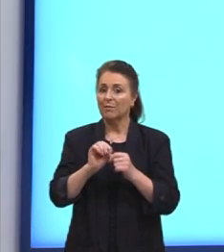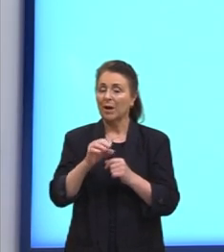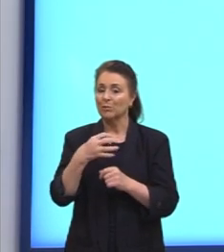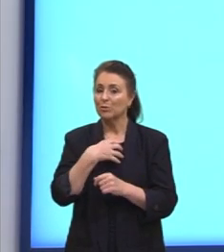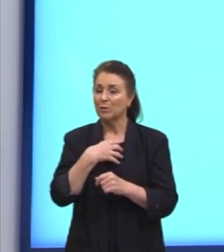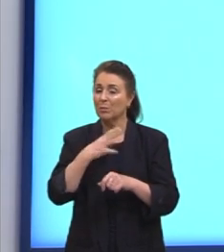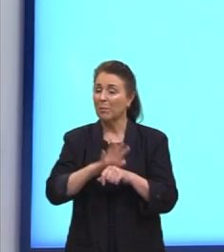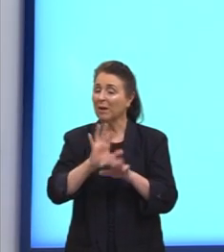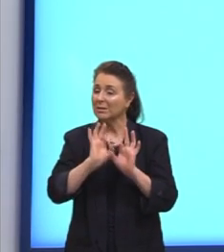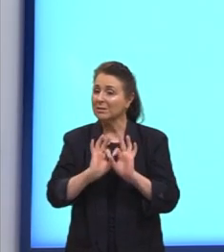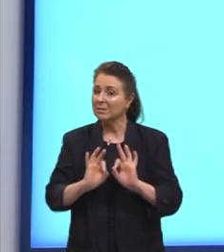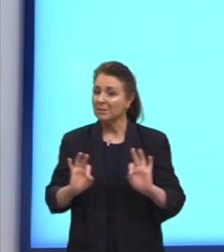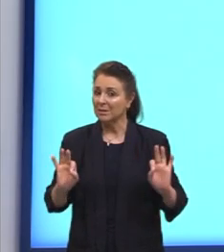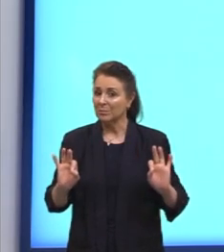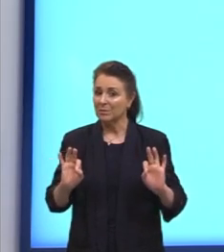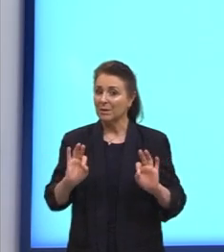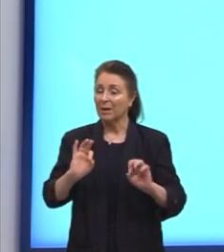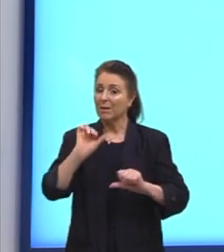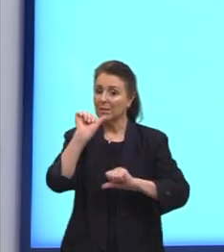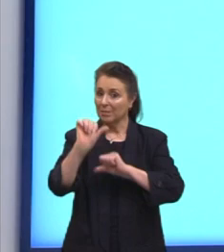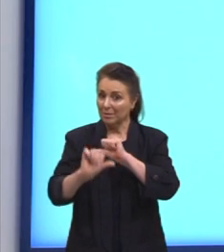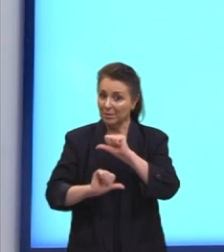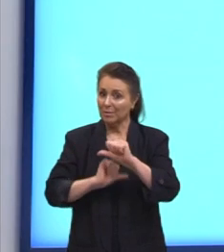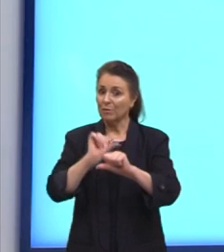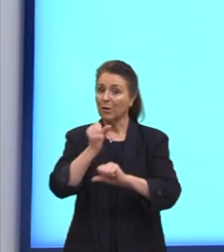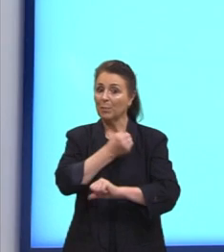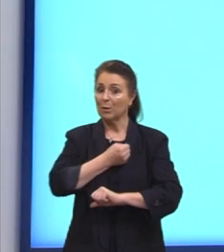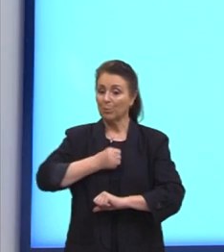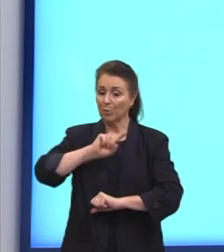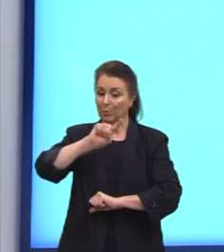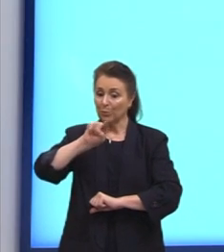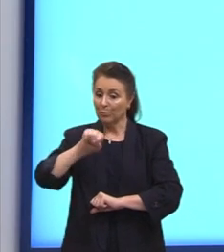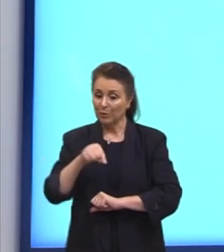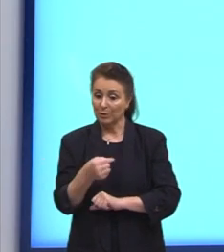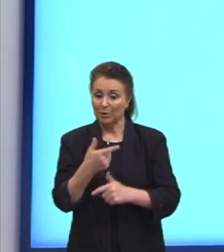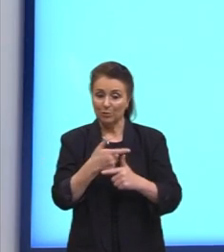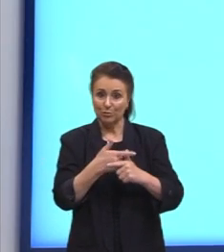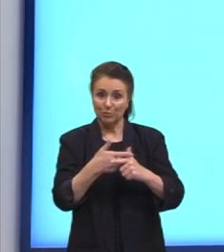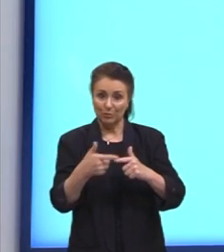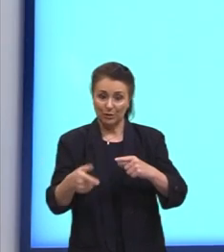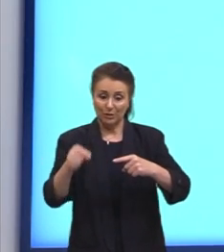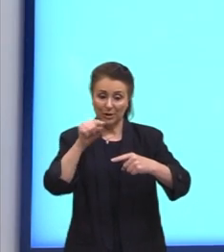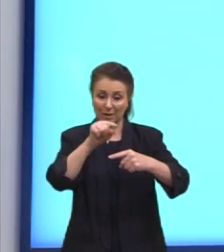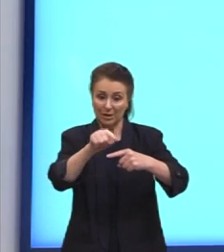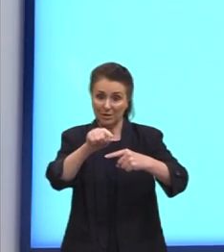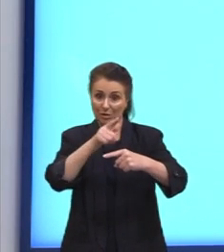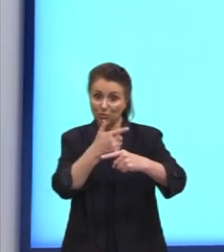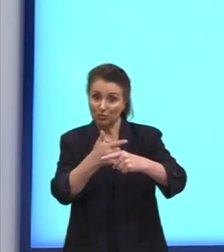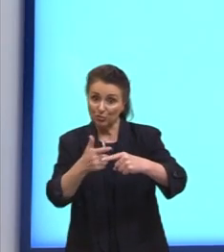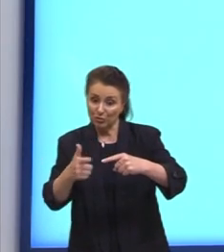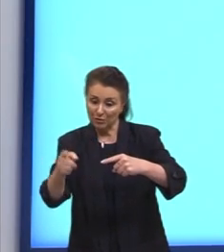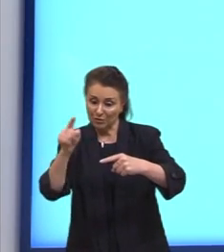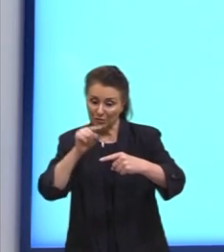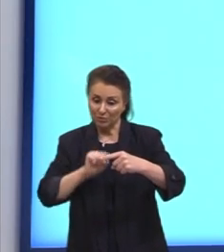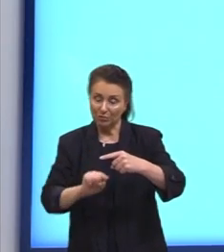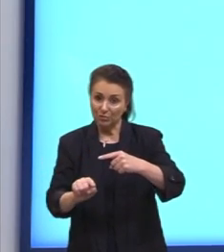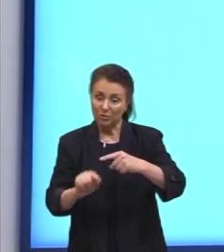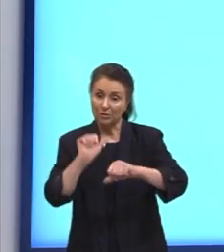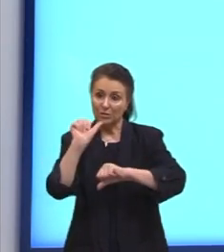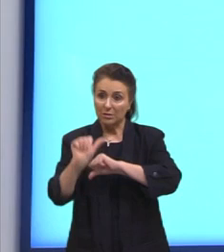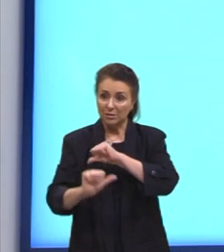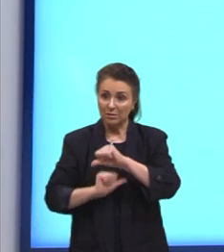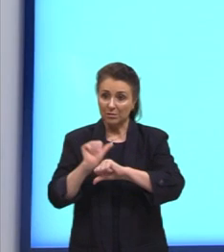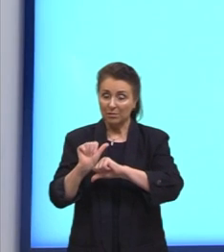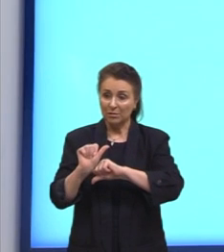simples é transforma em número com vírgula, divide, né, de cima pelo de baixo, e aí para a gente transformar